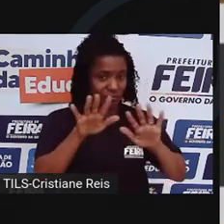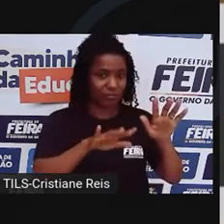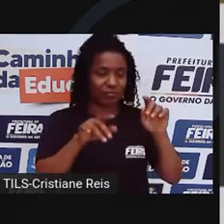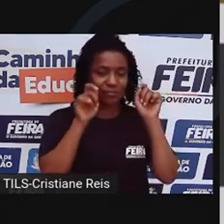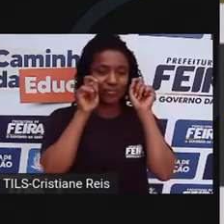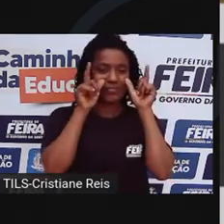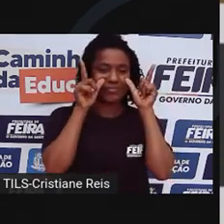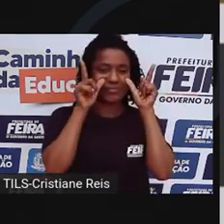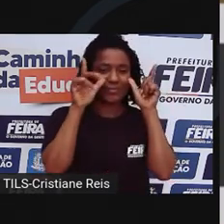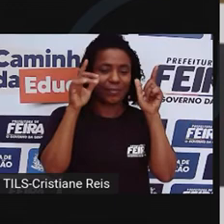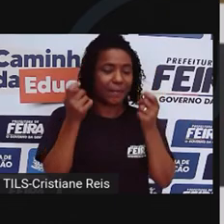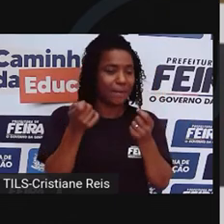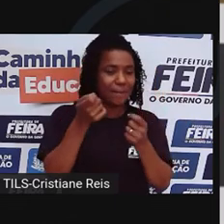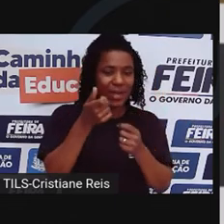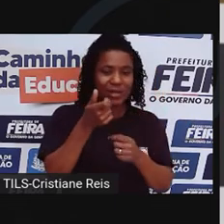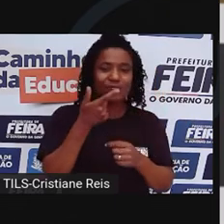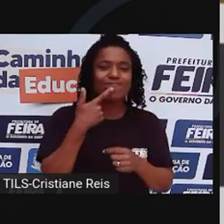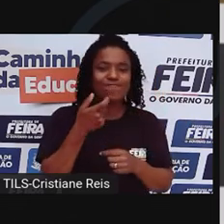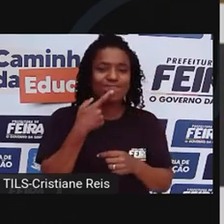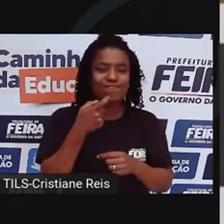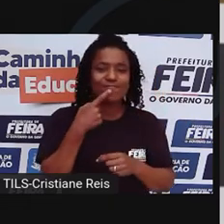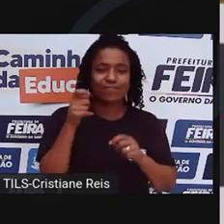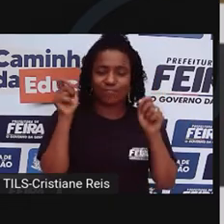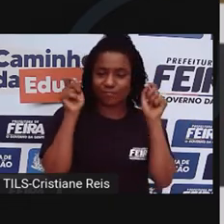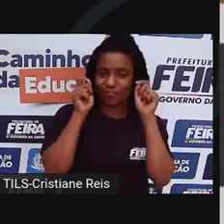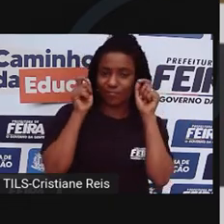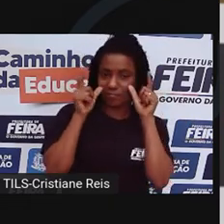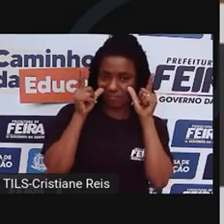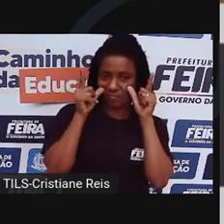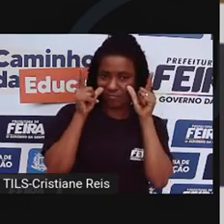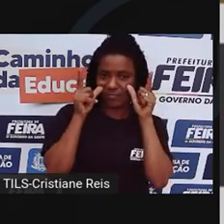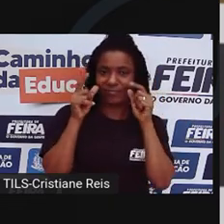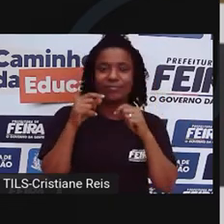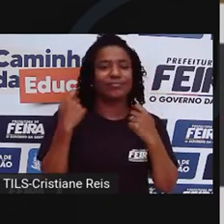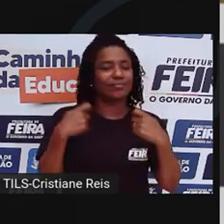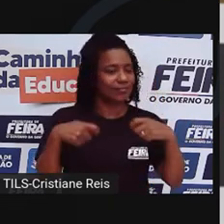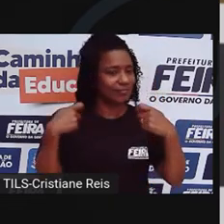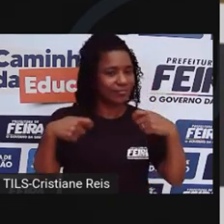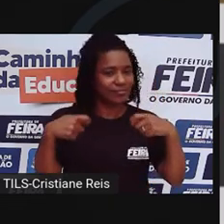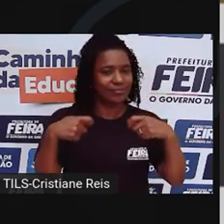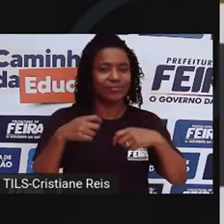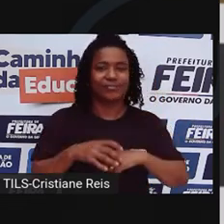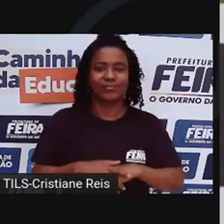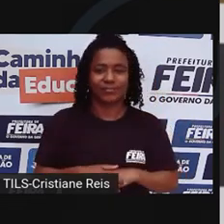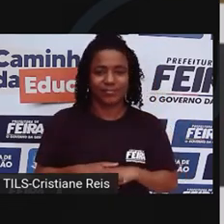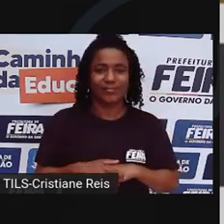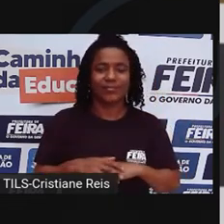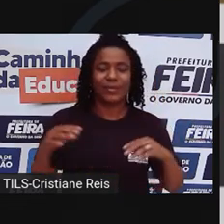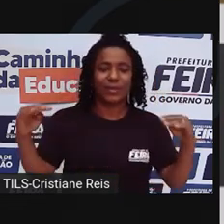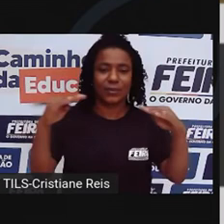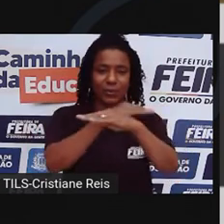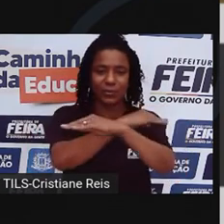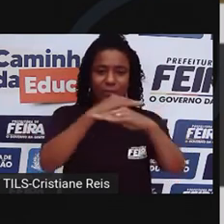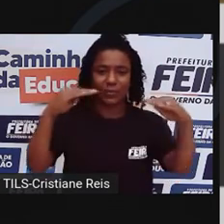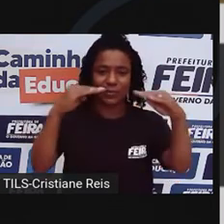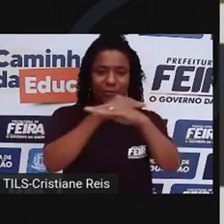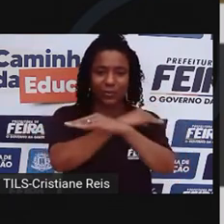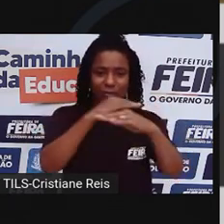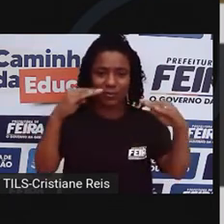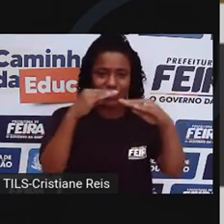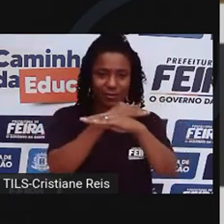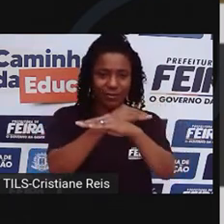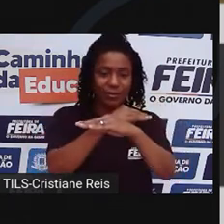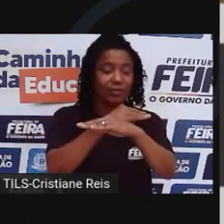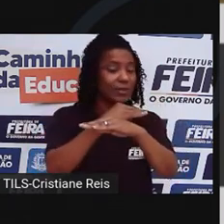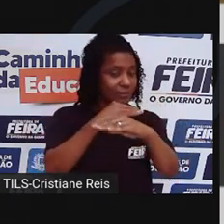fechar, quer dizer, ficar vermelho. Aí, o fluxo dessa direção para e dá a vez para